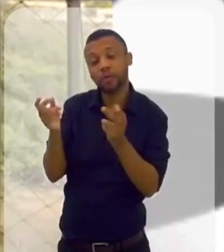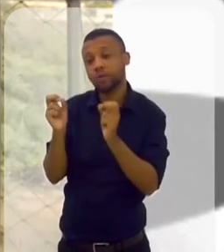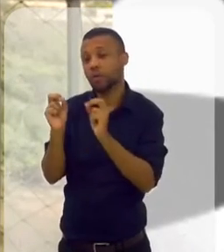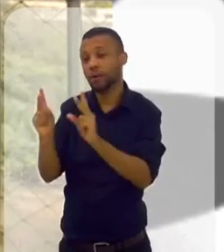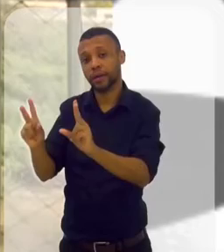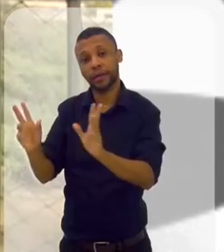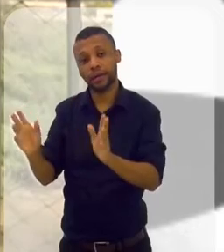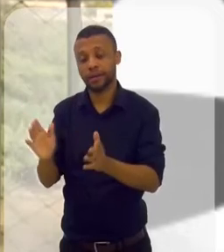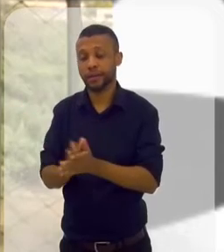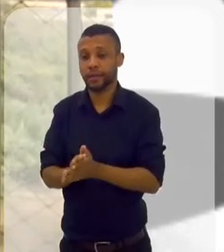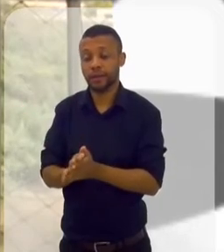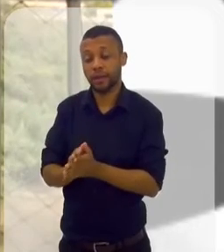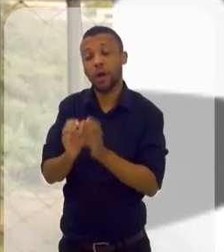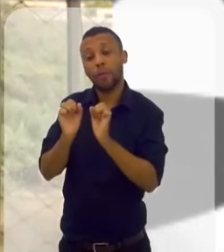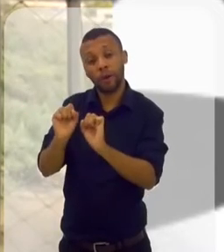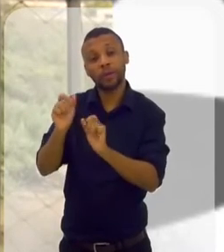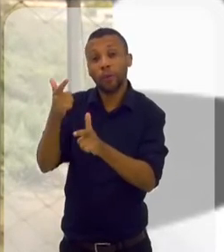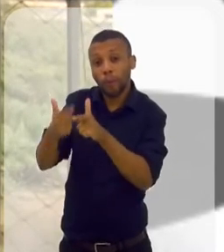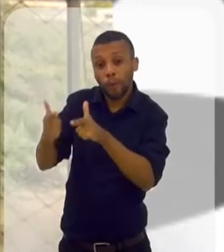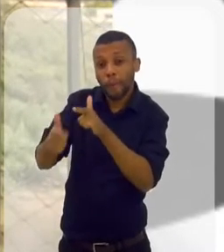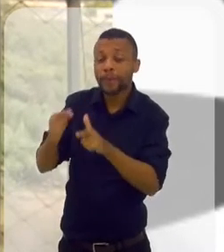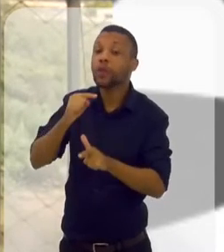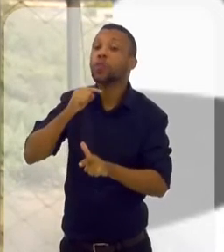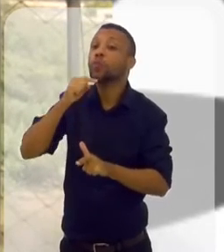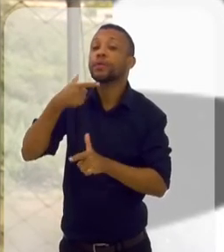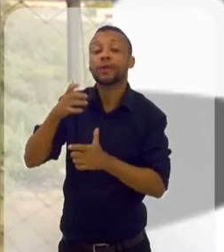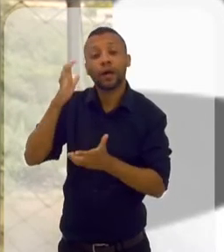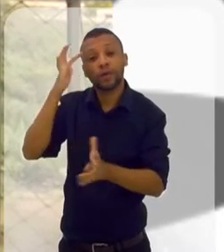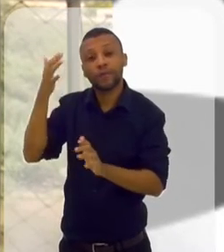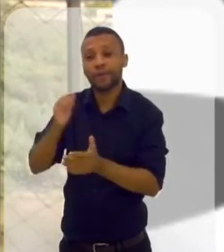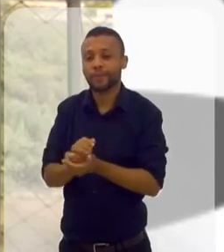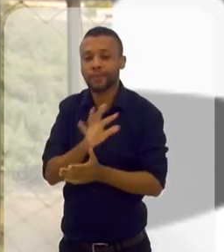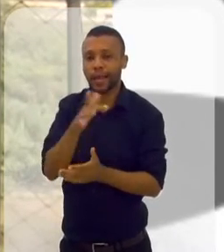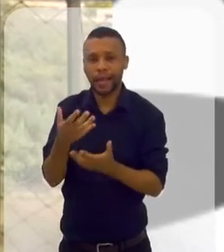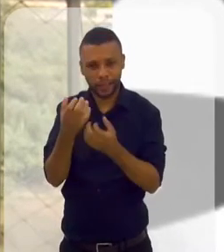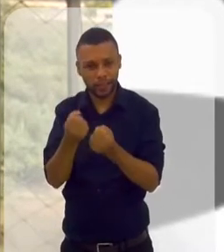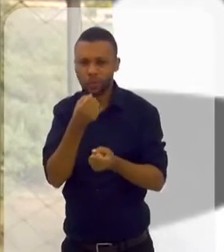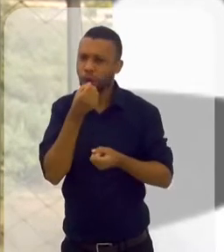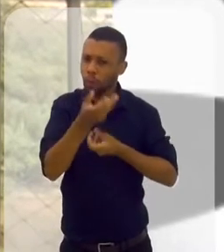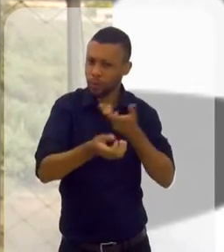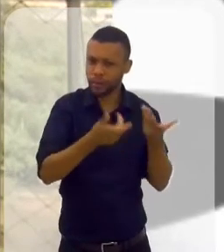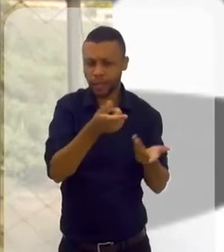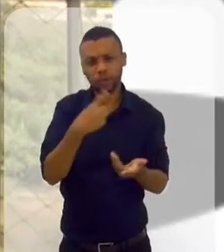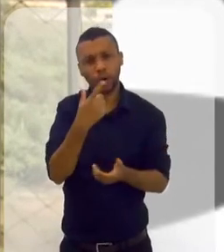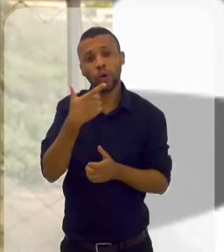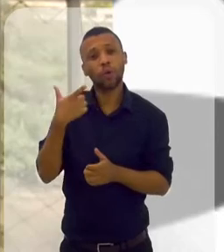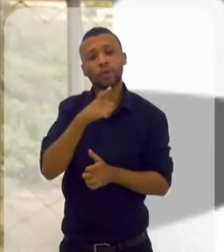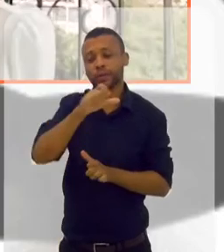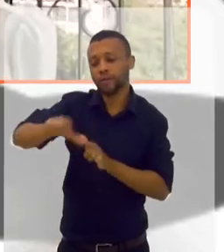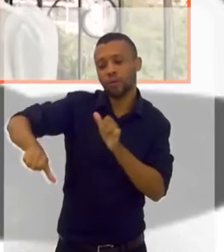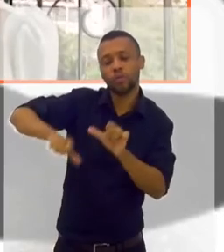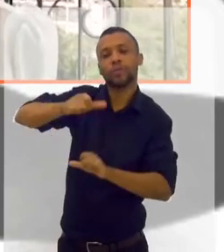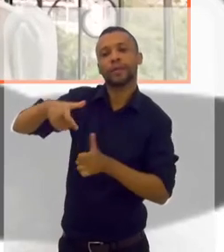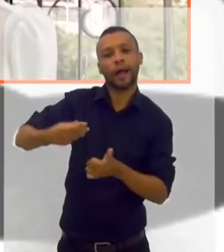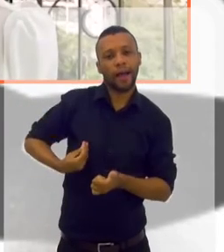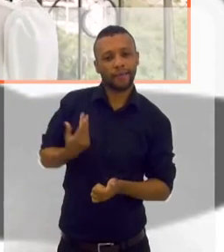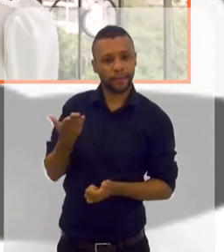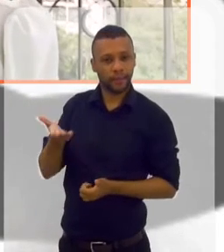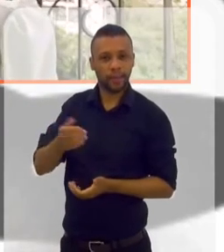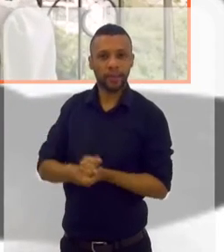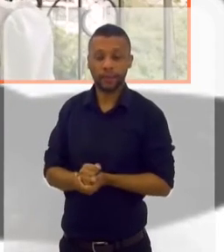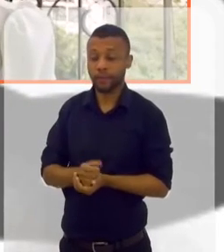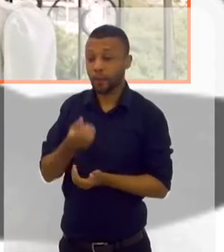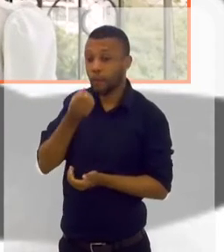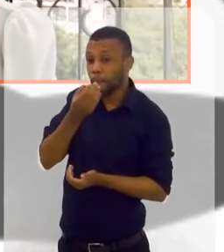que o seu problema não vai ser resolvido. Aí ele falou, então eu vou te contar. Aí ele contou e a gente conseguiu ressignificar e ele saiu muito bem. Para o bem dele, né? Então,